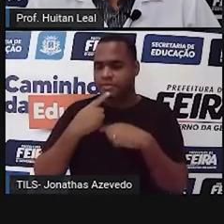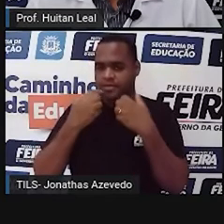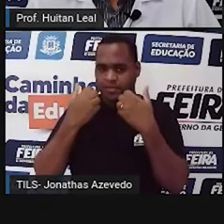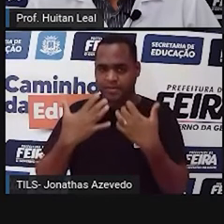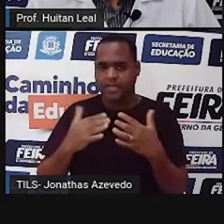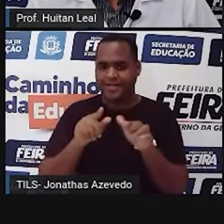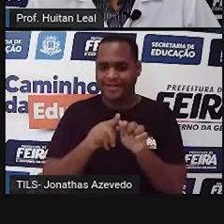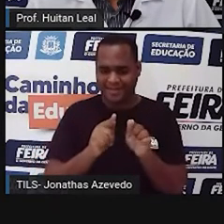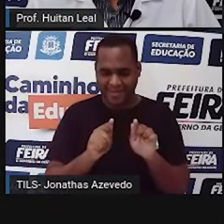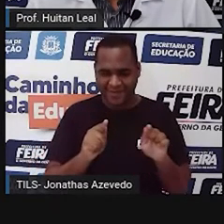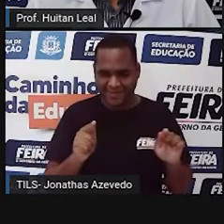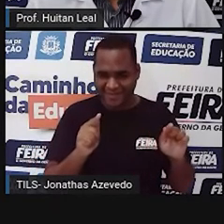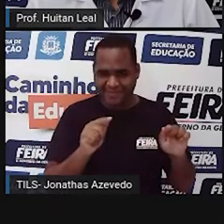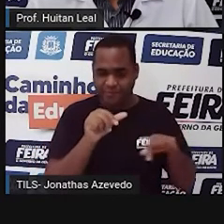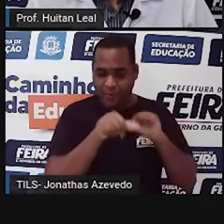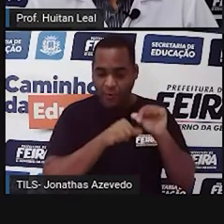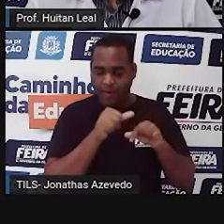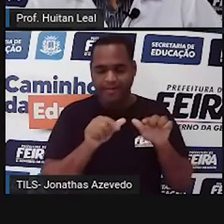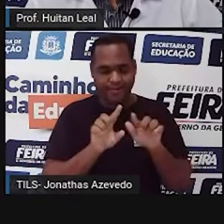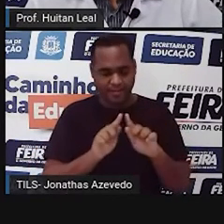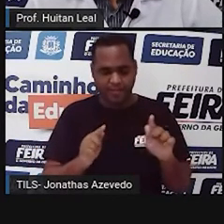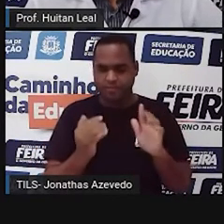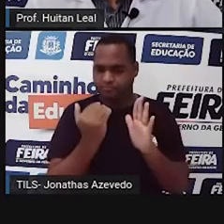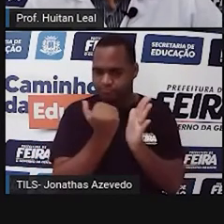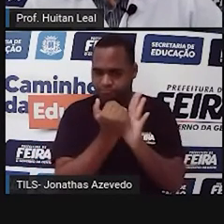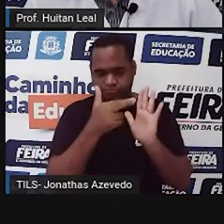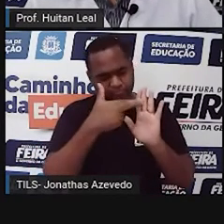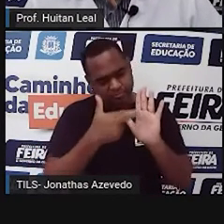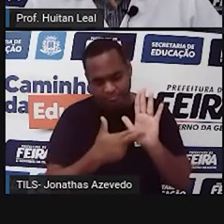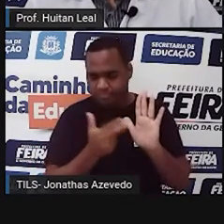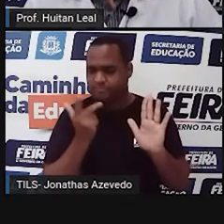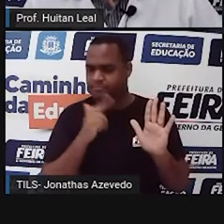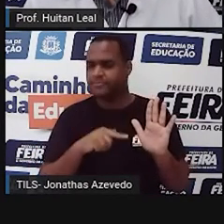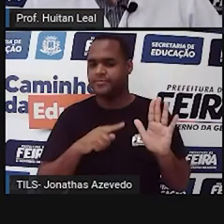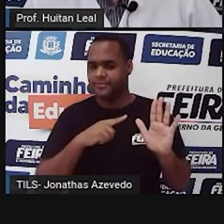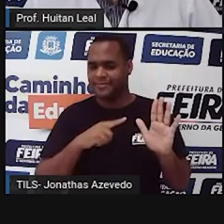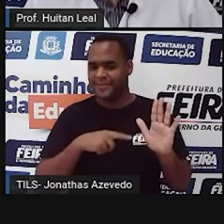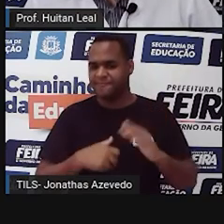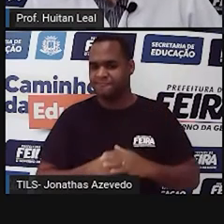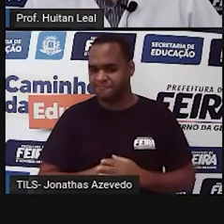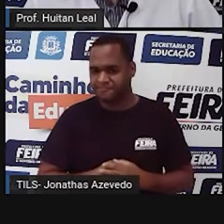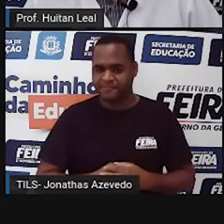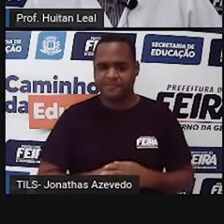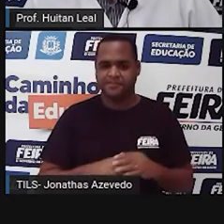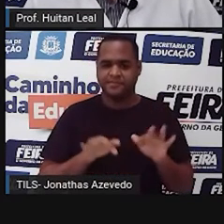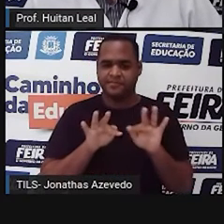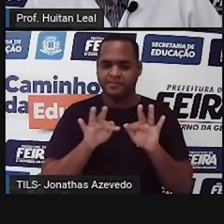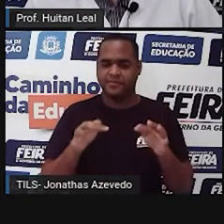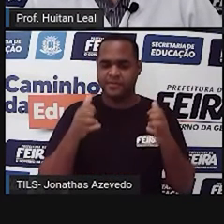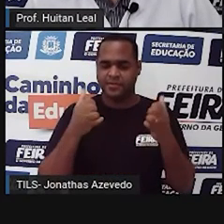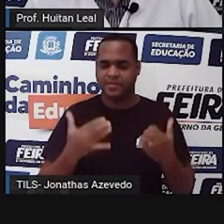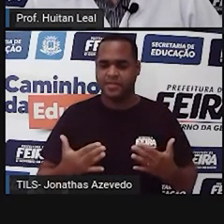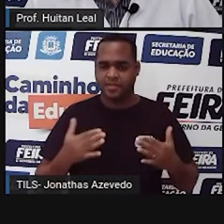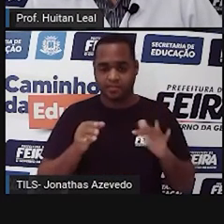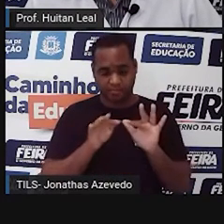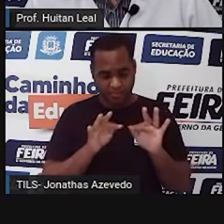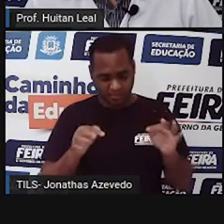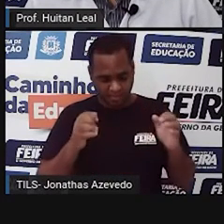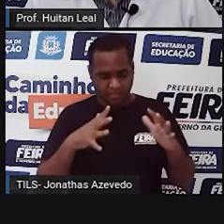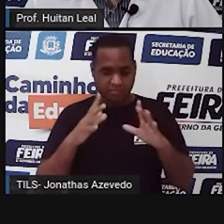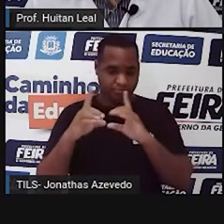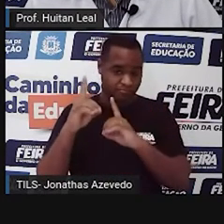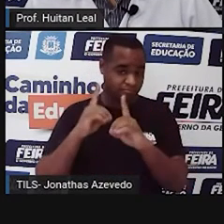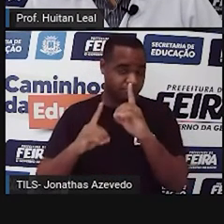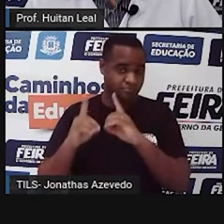gramaticalidade, está dentro das normas da gramática de alguma forma. Então, observem as frases que foram ditas no diálogo.